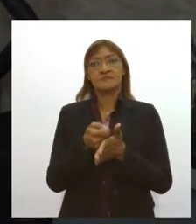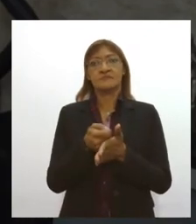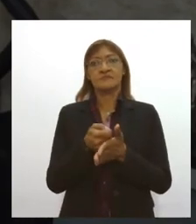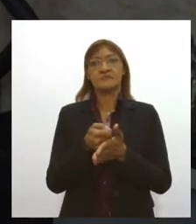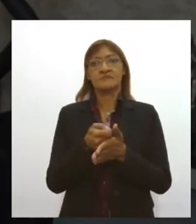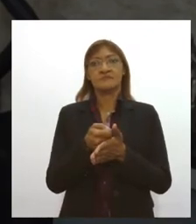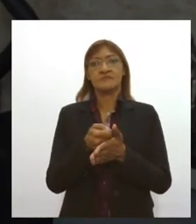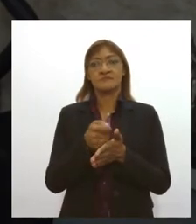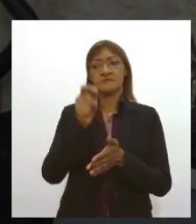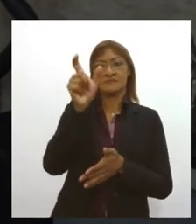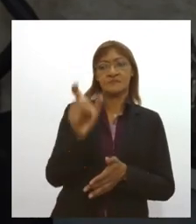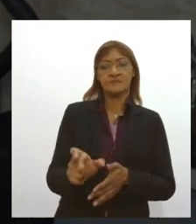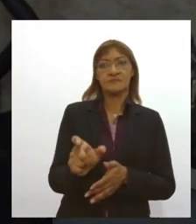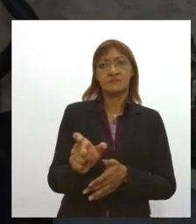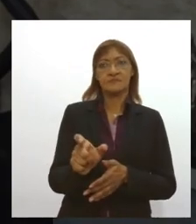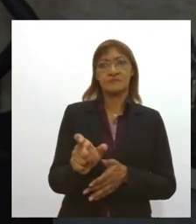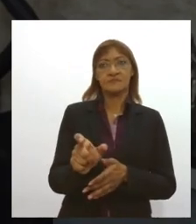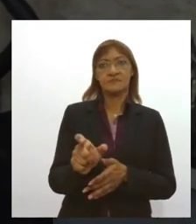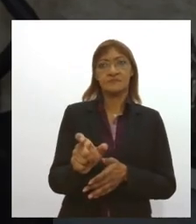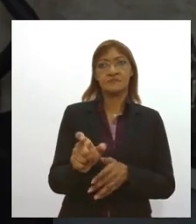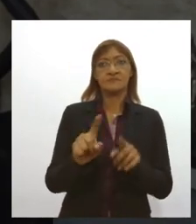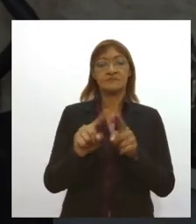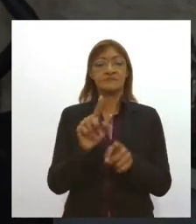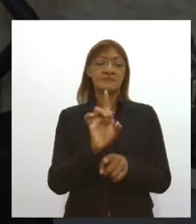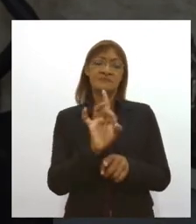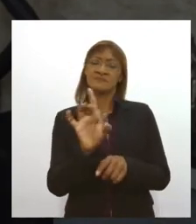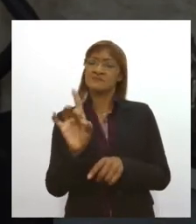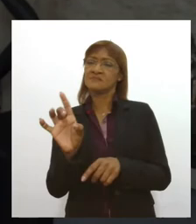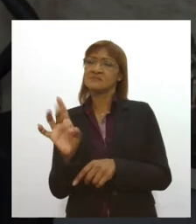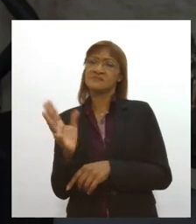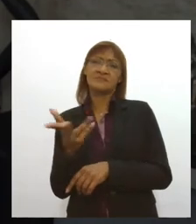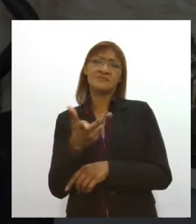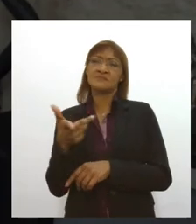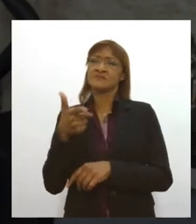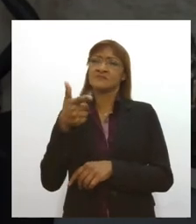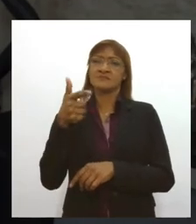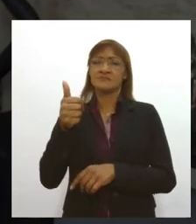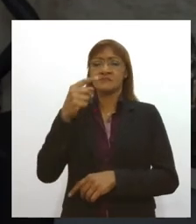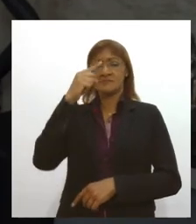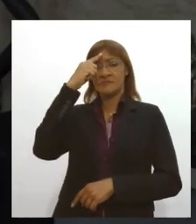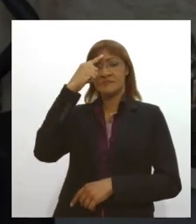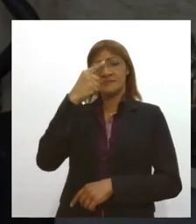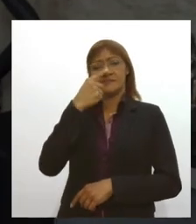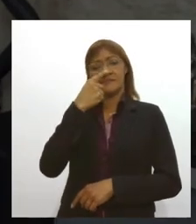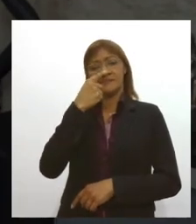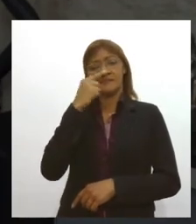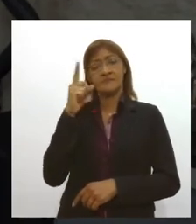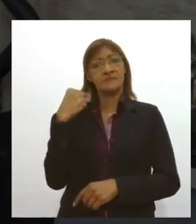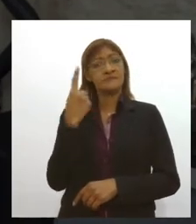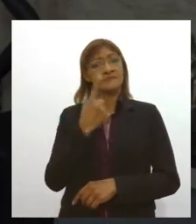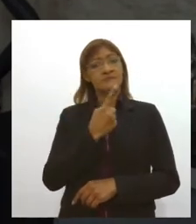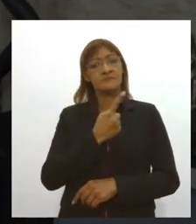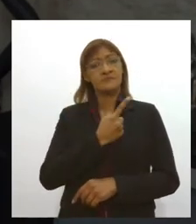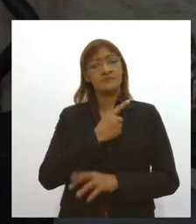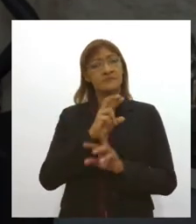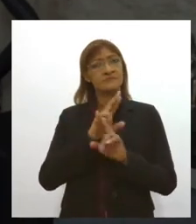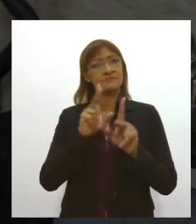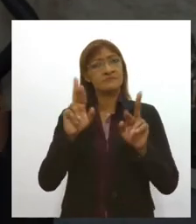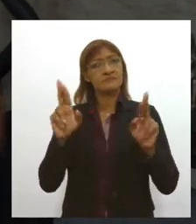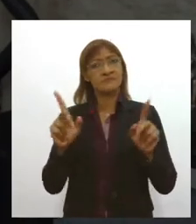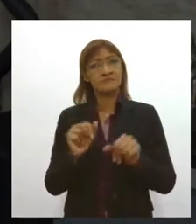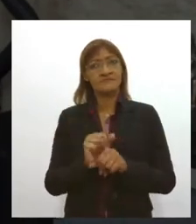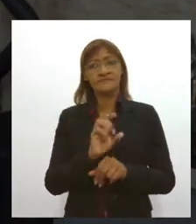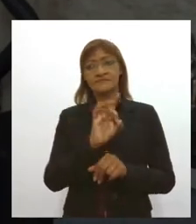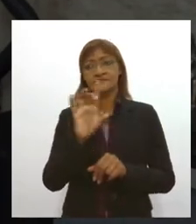fossem quando na verdade cada um tem o seu jeito a sua forma nós somos pessoas únicas pessoas diferentes e